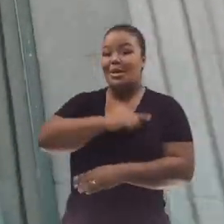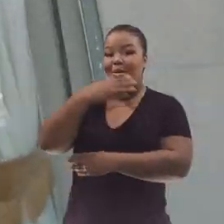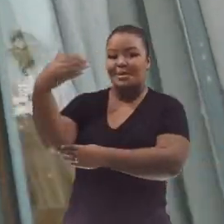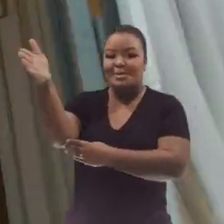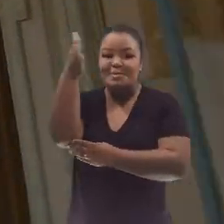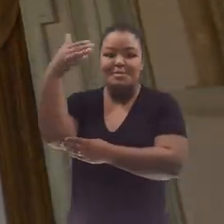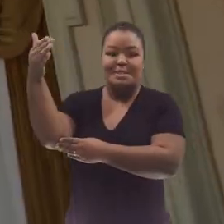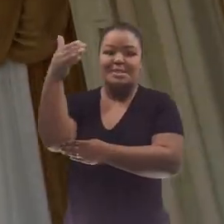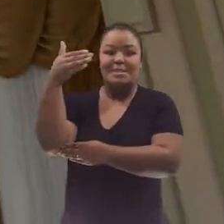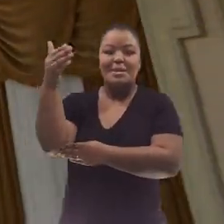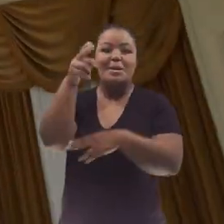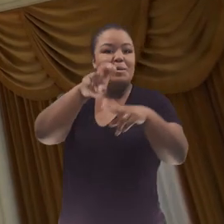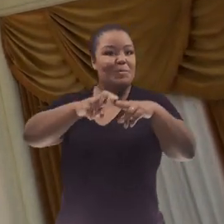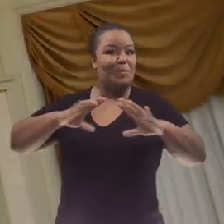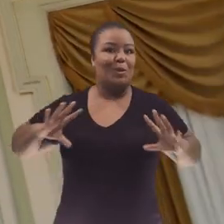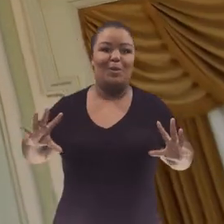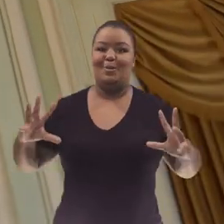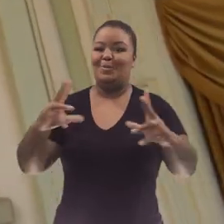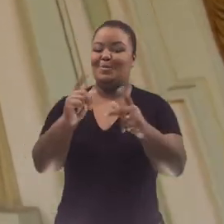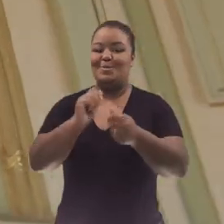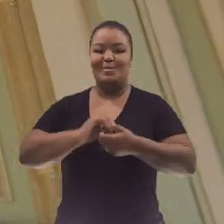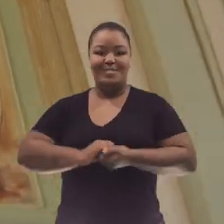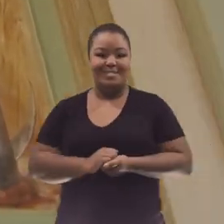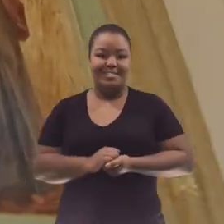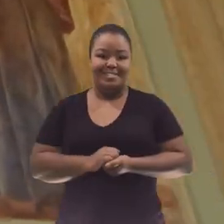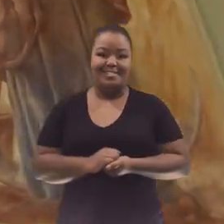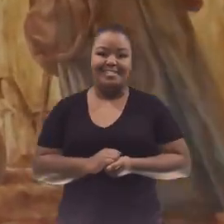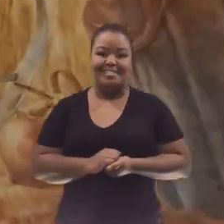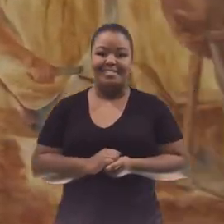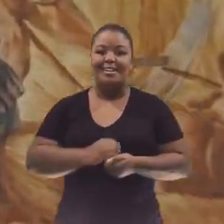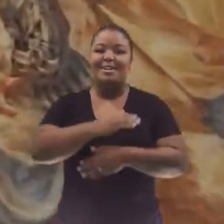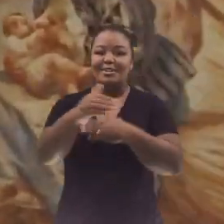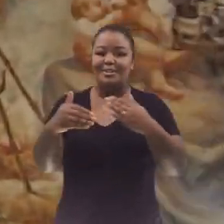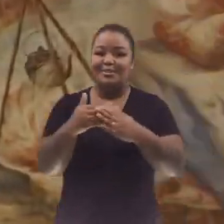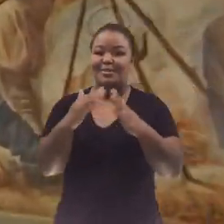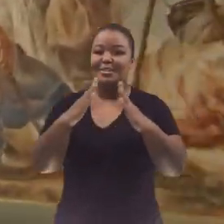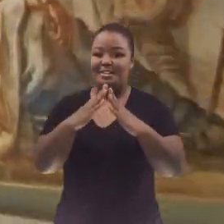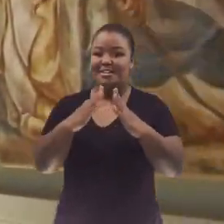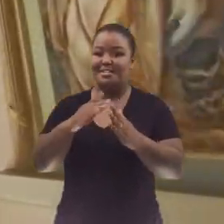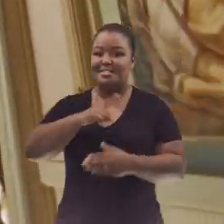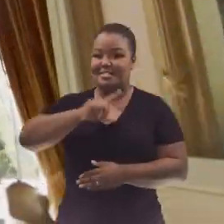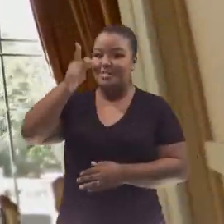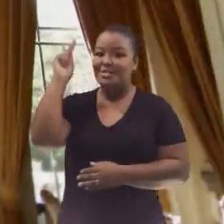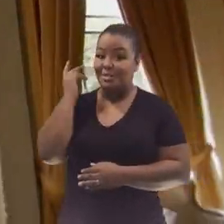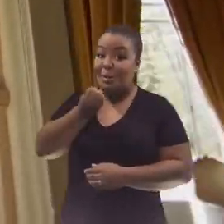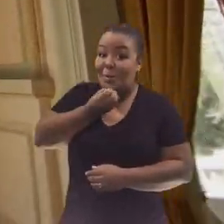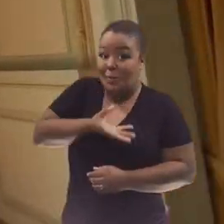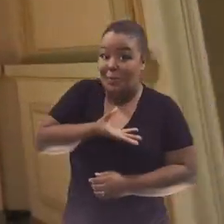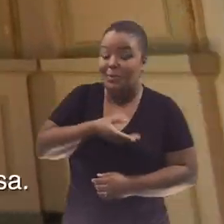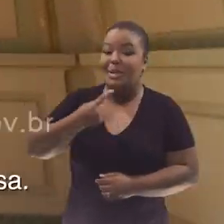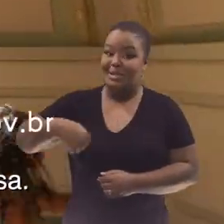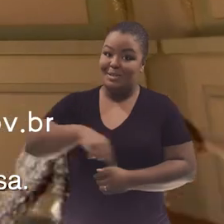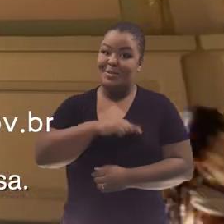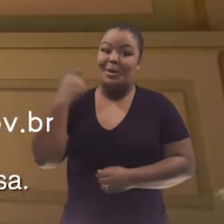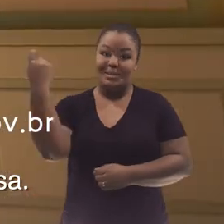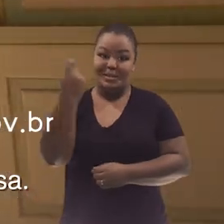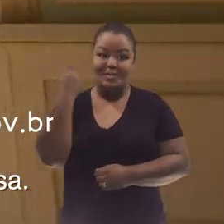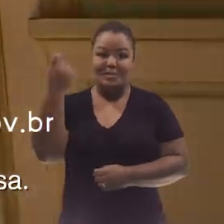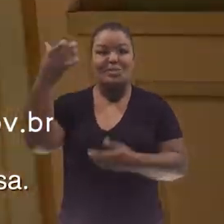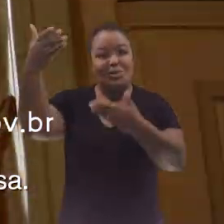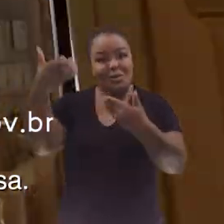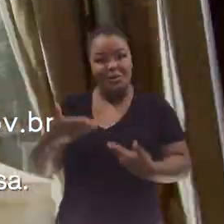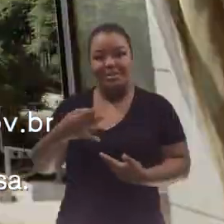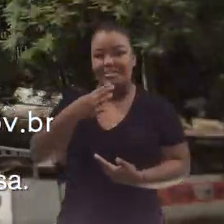a nossa bandeira balança por todos. Toda casa conta uma história. E nós,